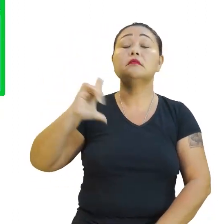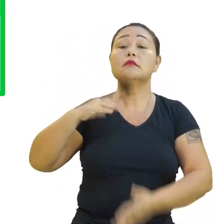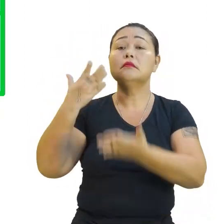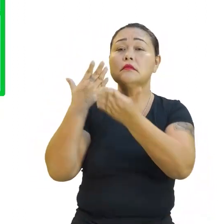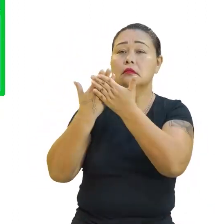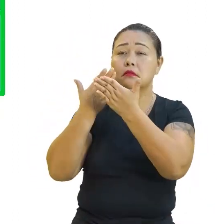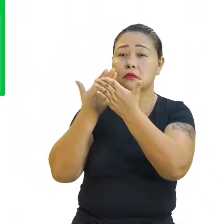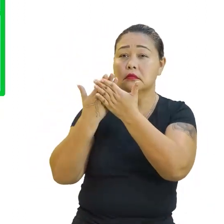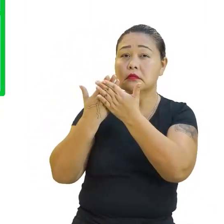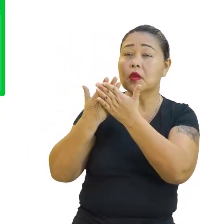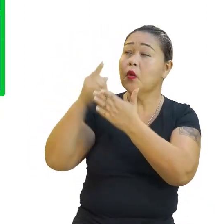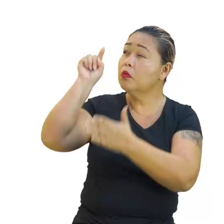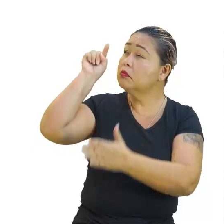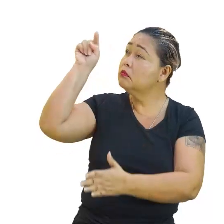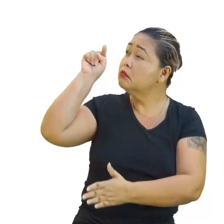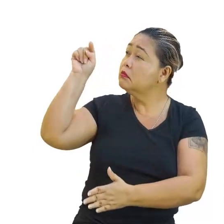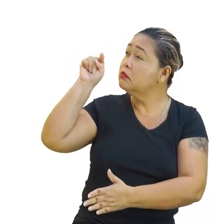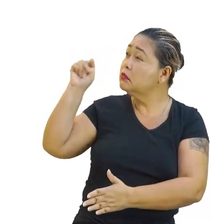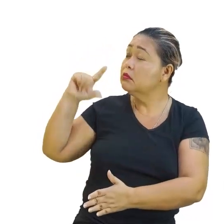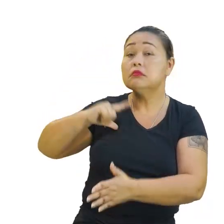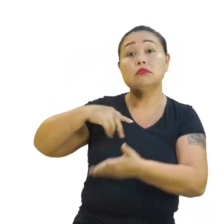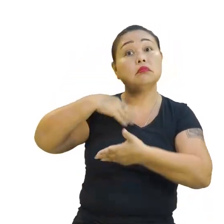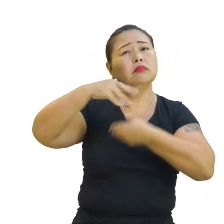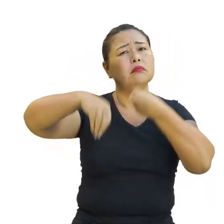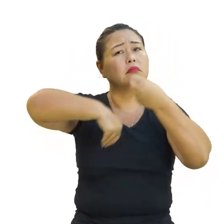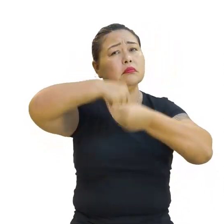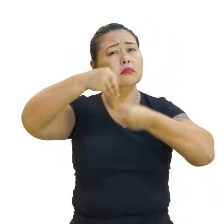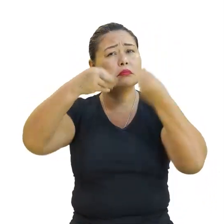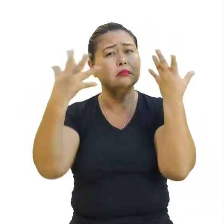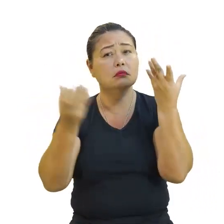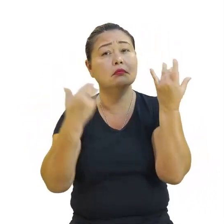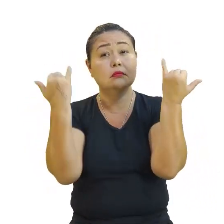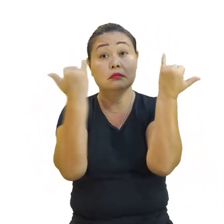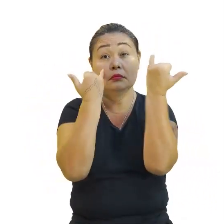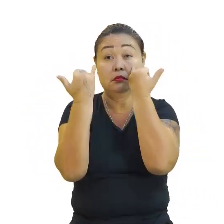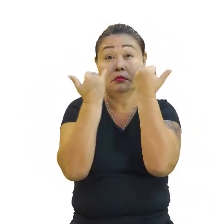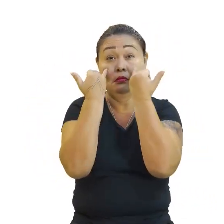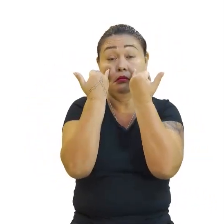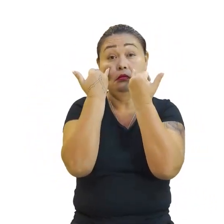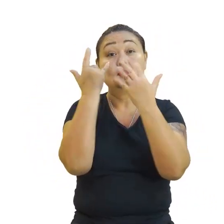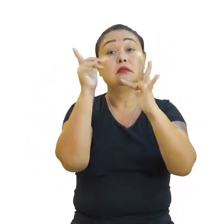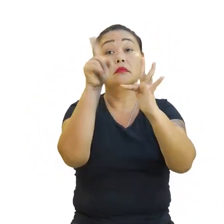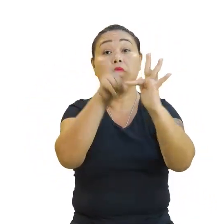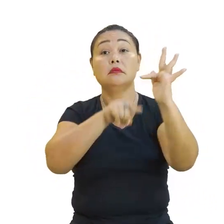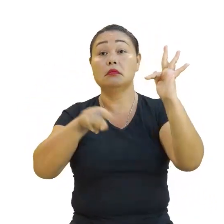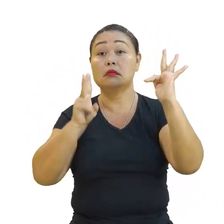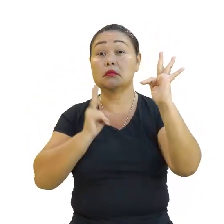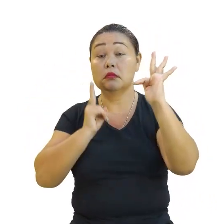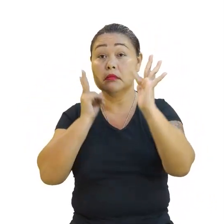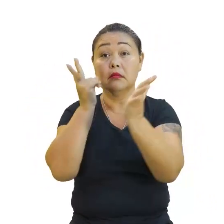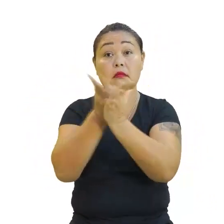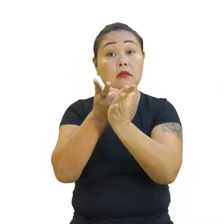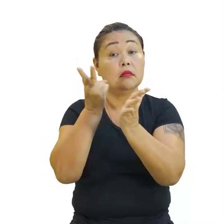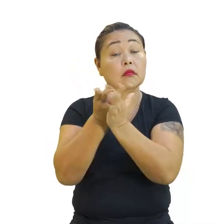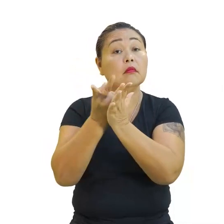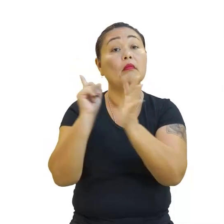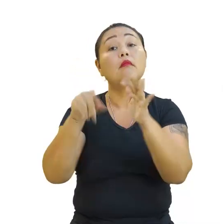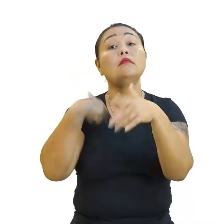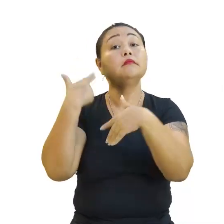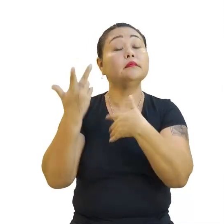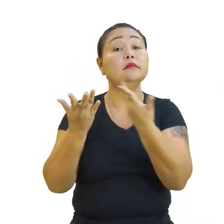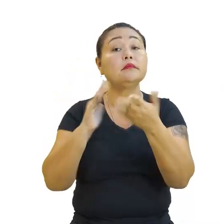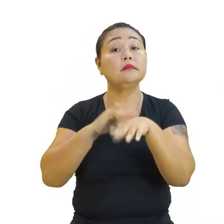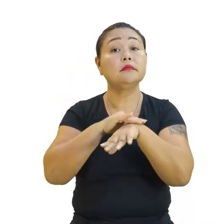por uma para não misturar as informações, tá? Então, primeiro, nós vamos na função constante. Olha aqui. Conversando mais um pouquinho.